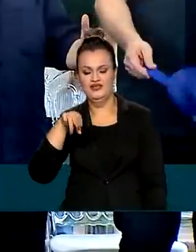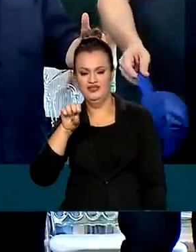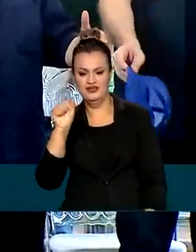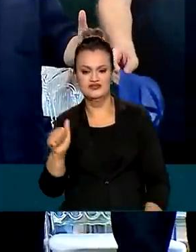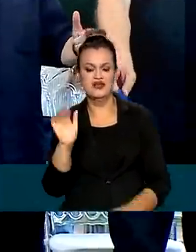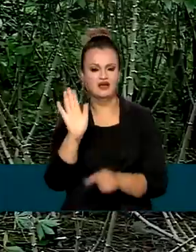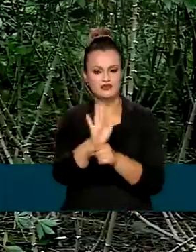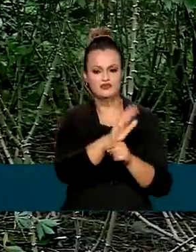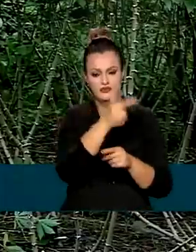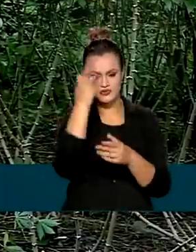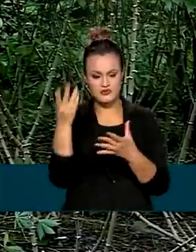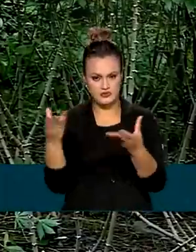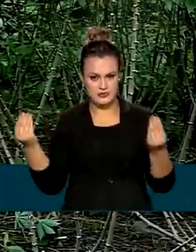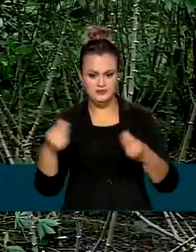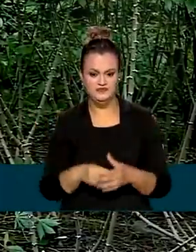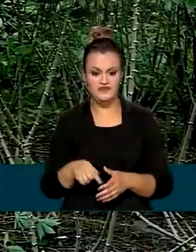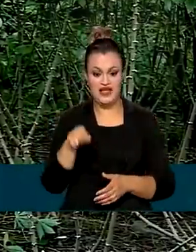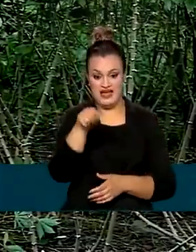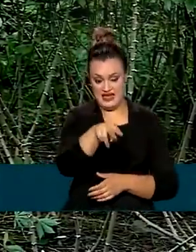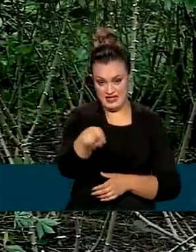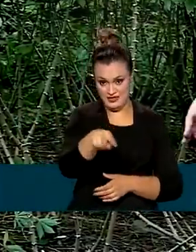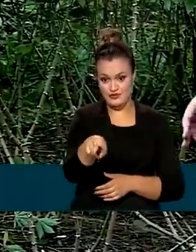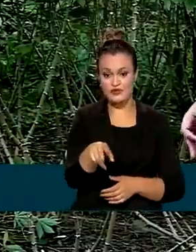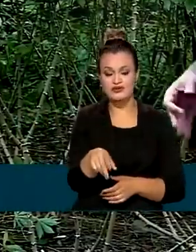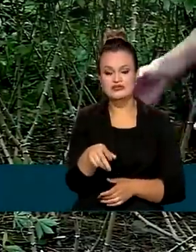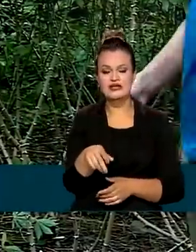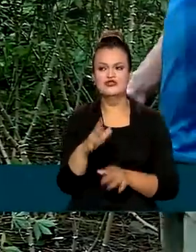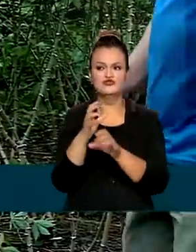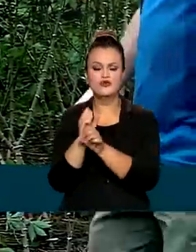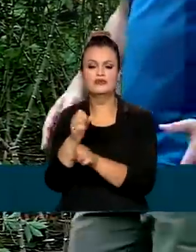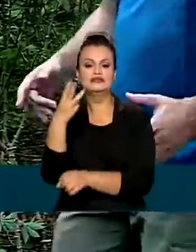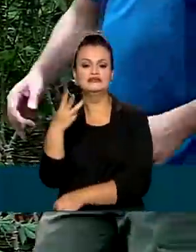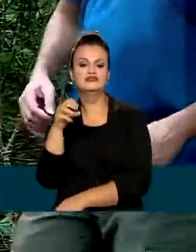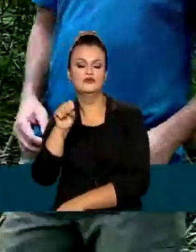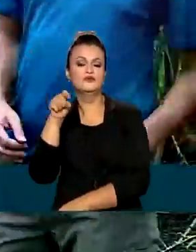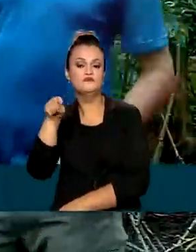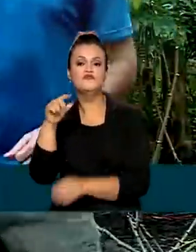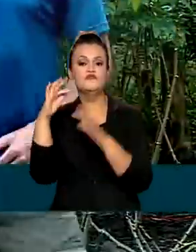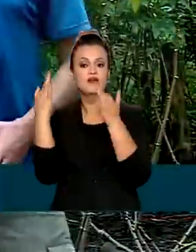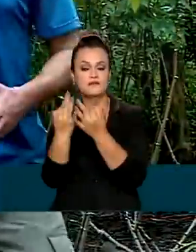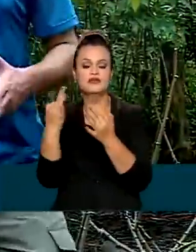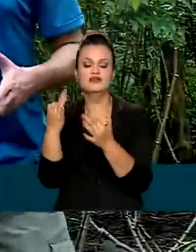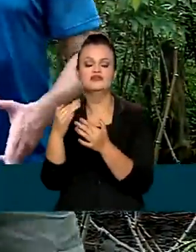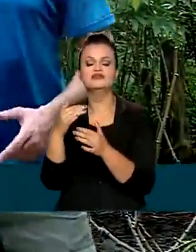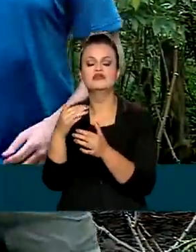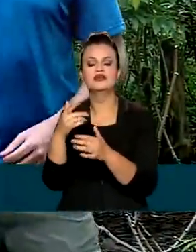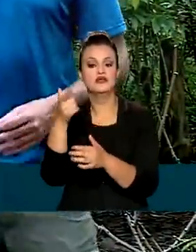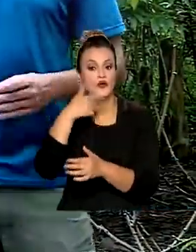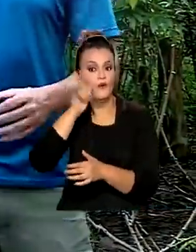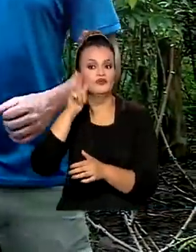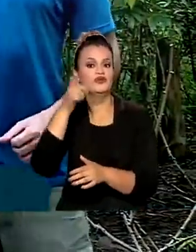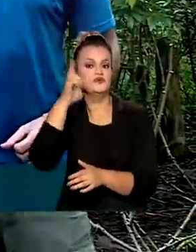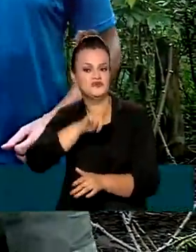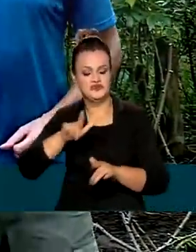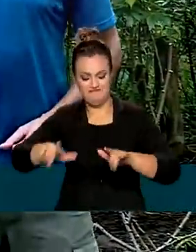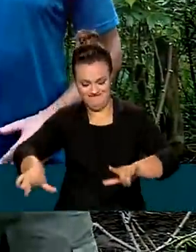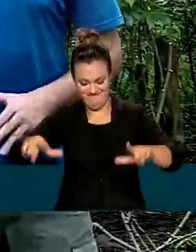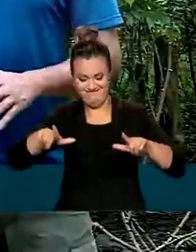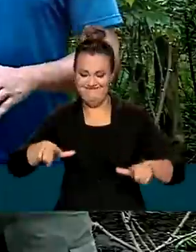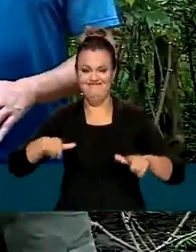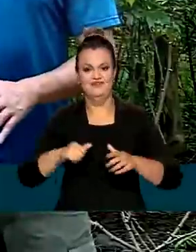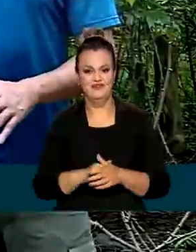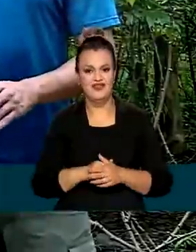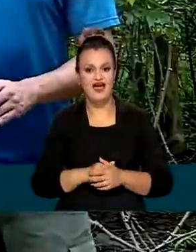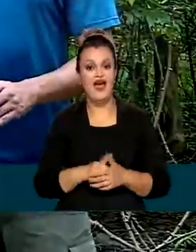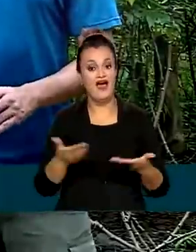agricultores. Manuel e Antônia estão entre as mais de 38 mil famílias de produtores rurais que receberam a titulação de suas terras.